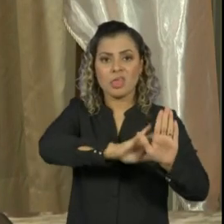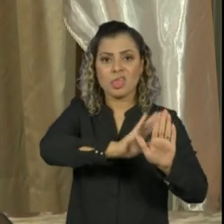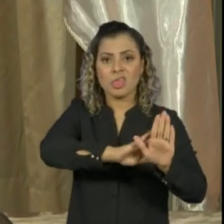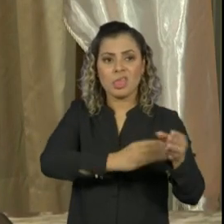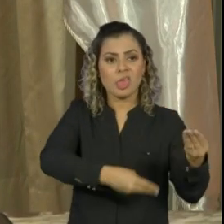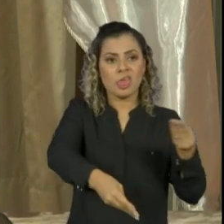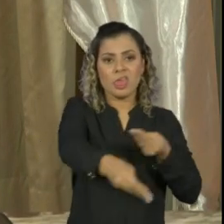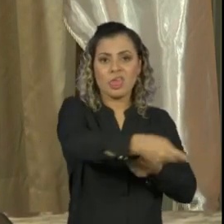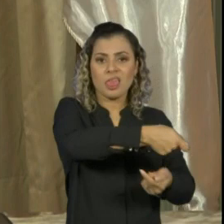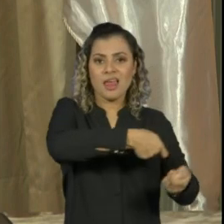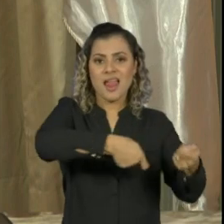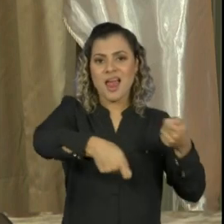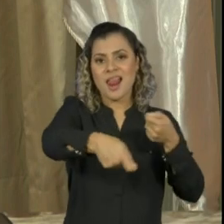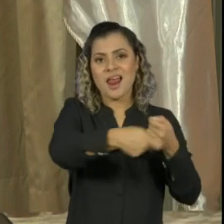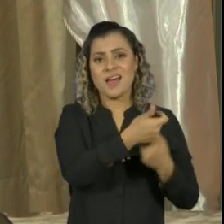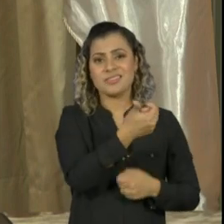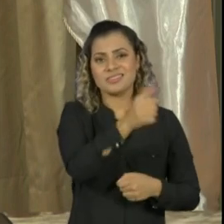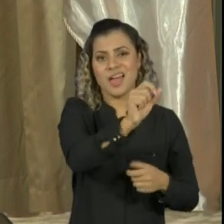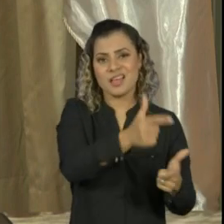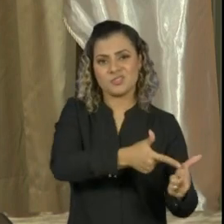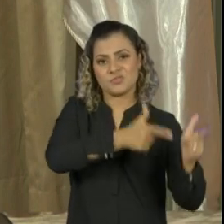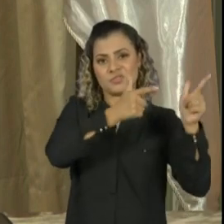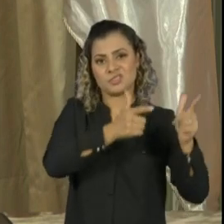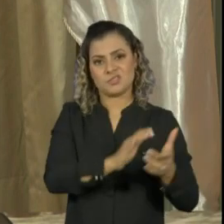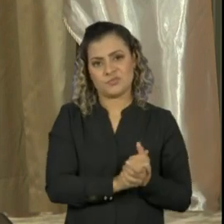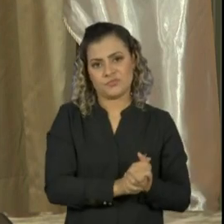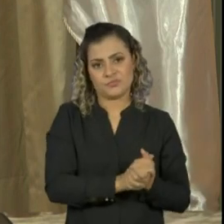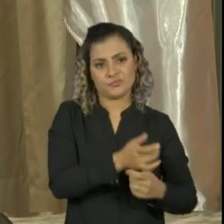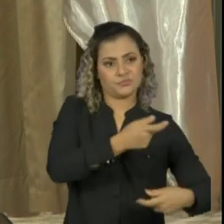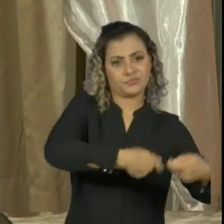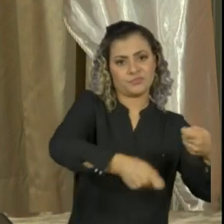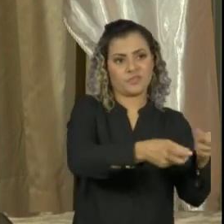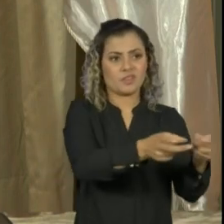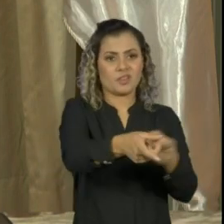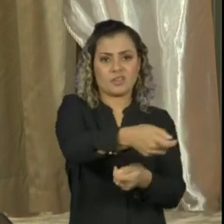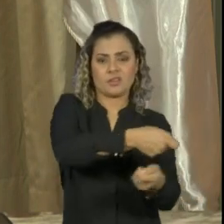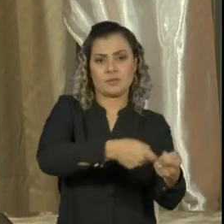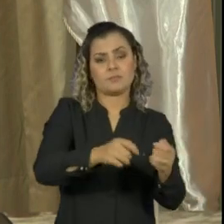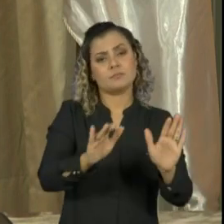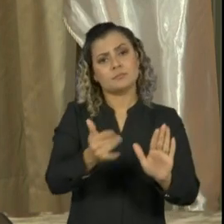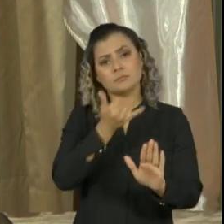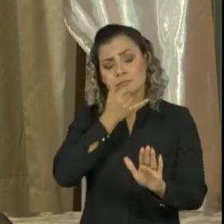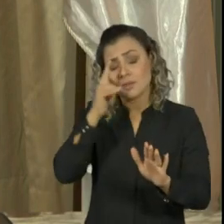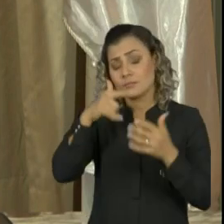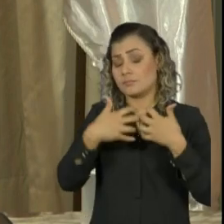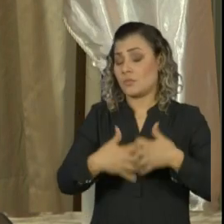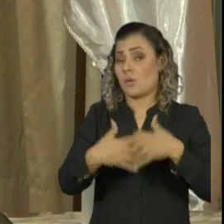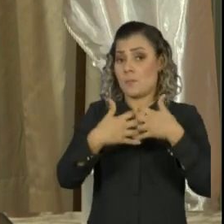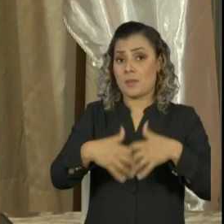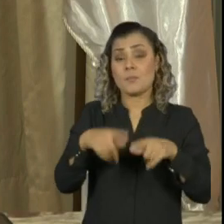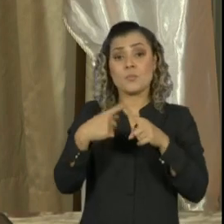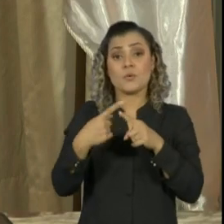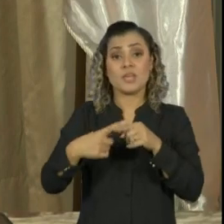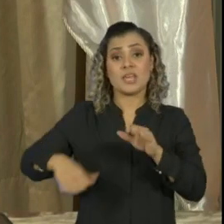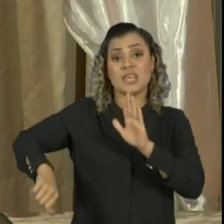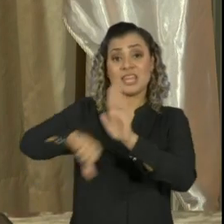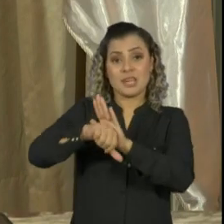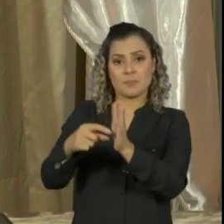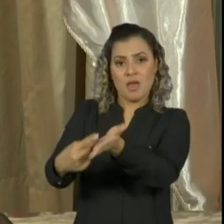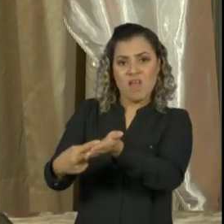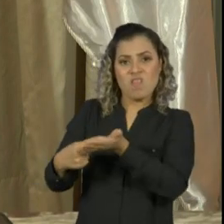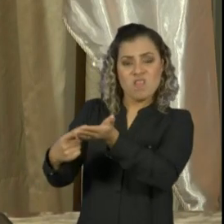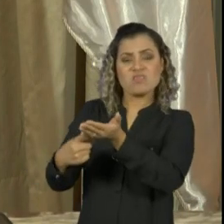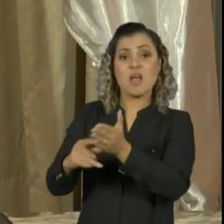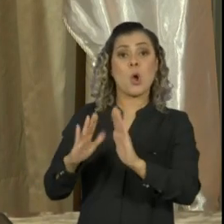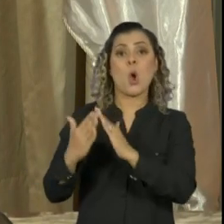das comunidades, ela ainda é muito complexa, porque o crime organizado usa a comunidade como